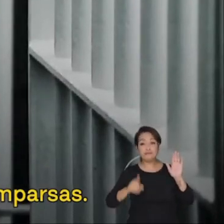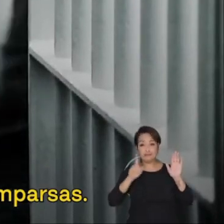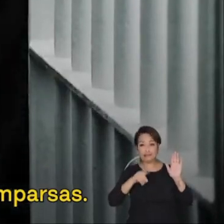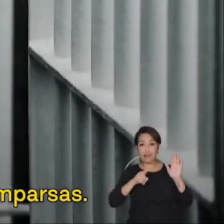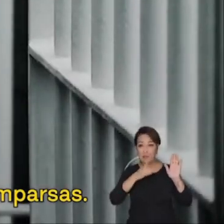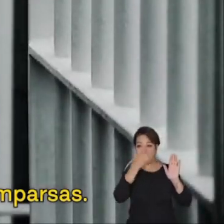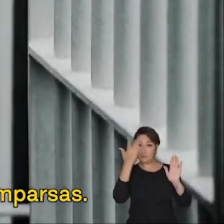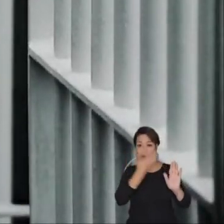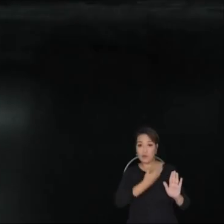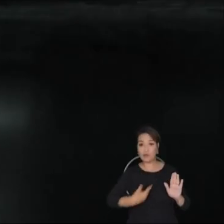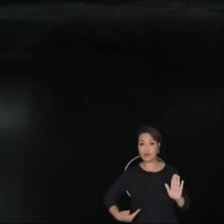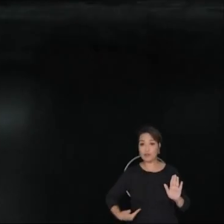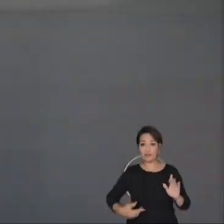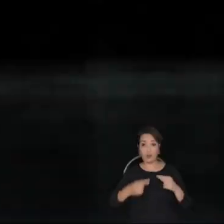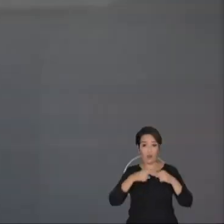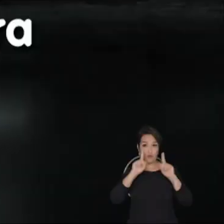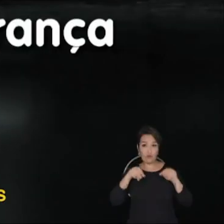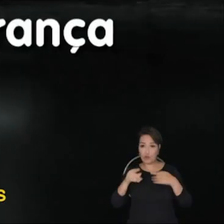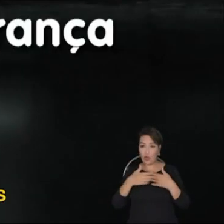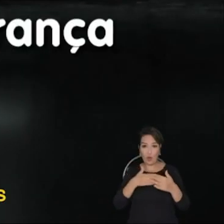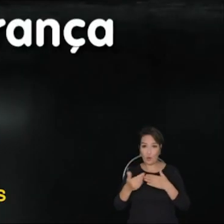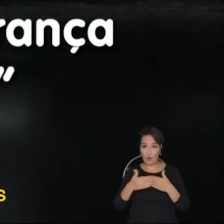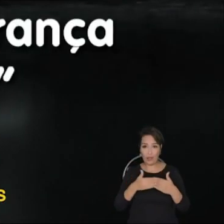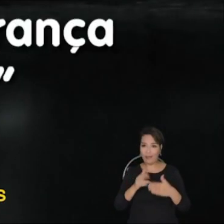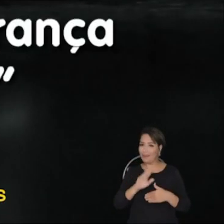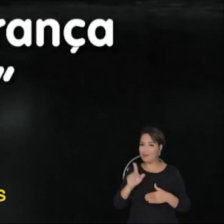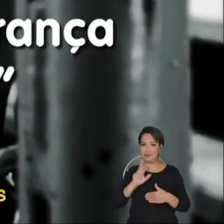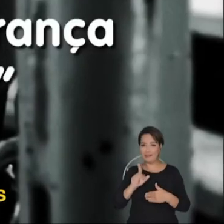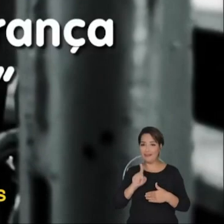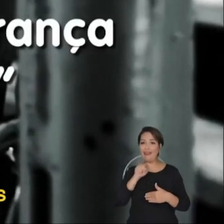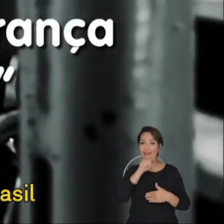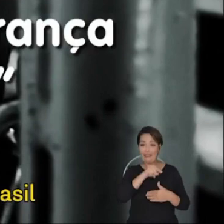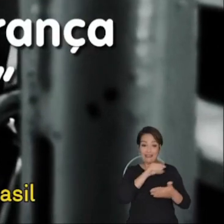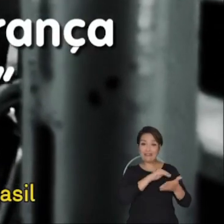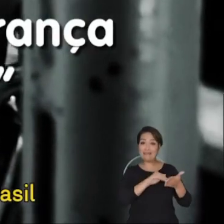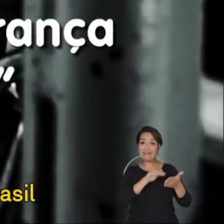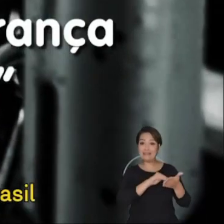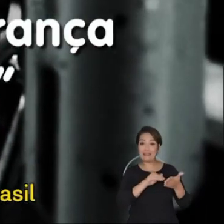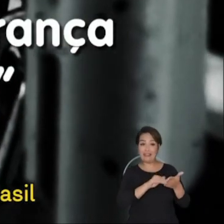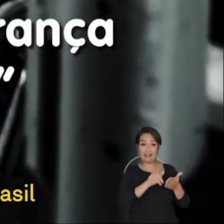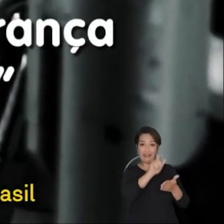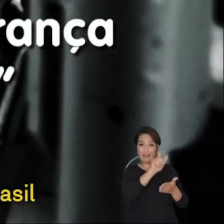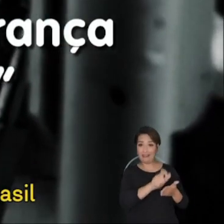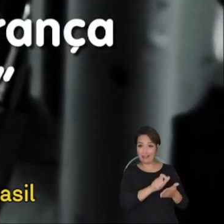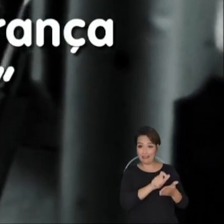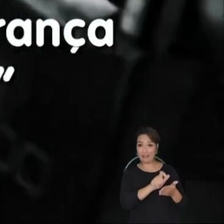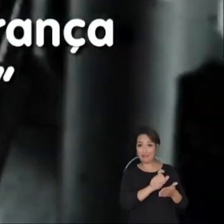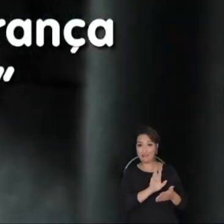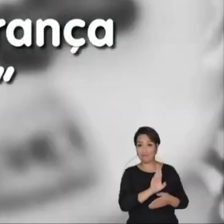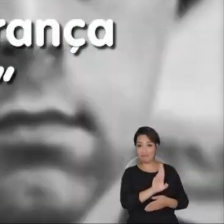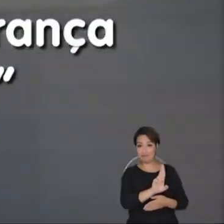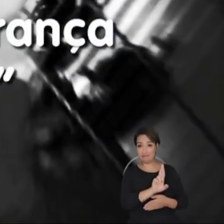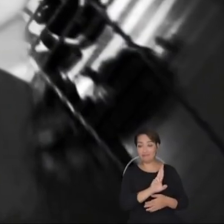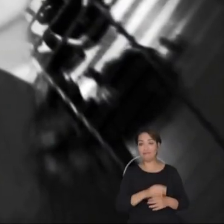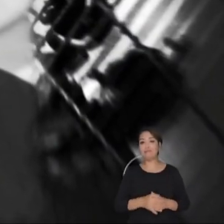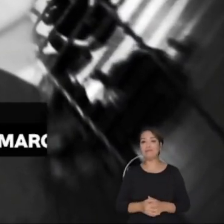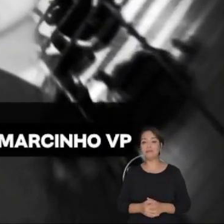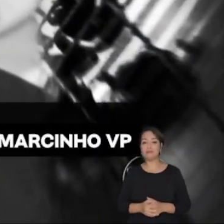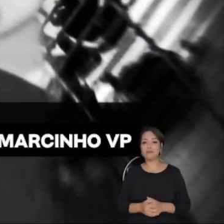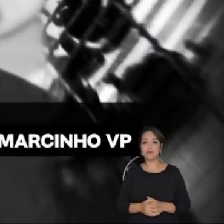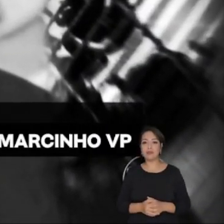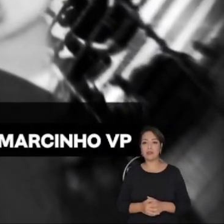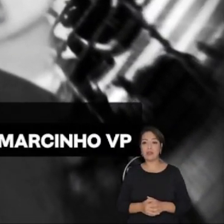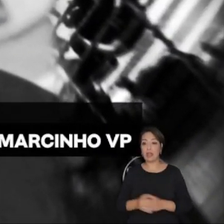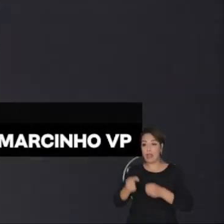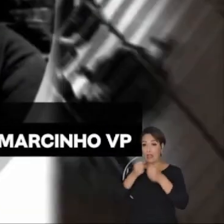entre dois comparsas. Mas quem exalta um dos chefes de uma das maiores facções do Brasil é um